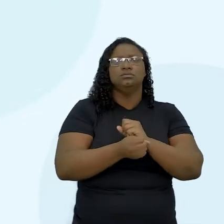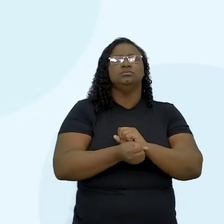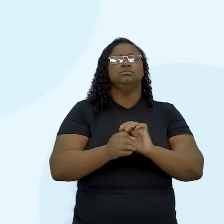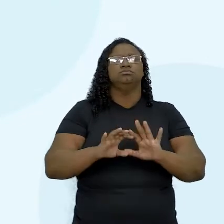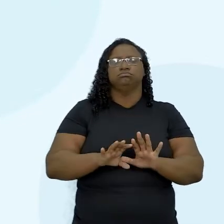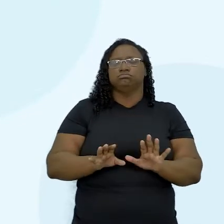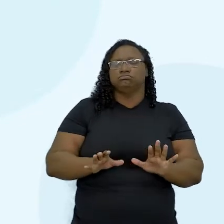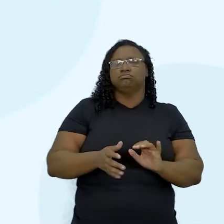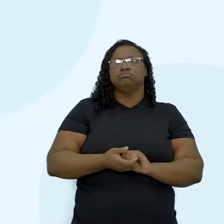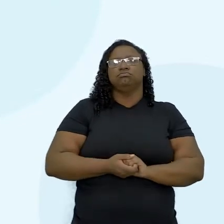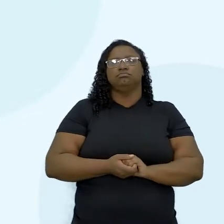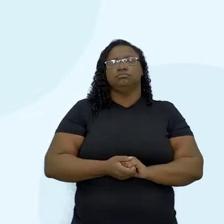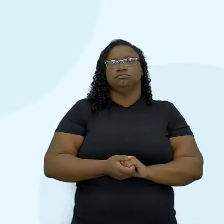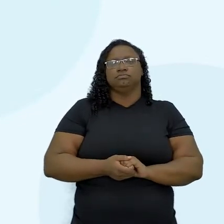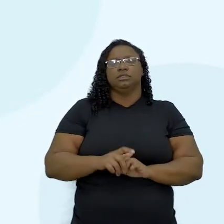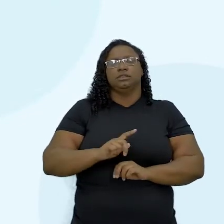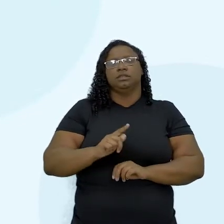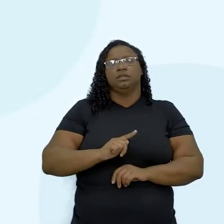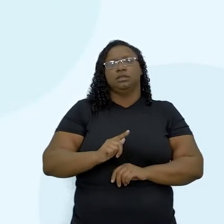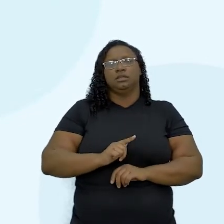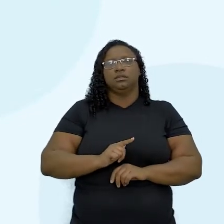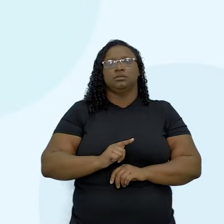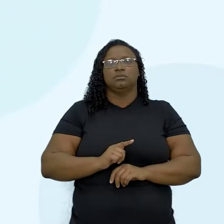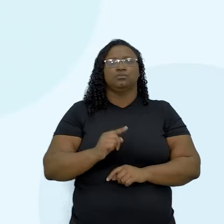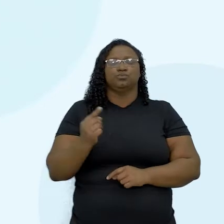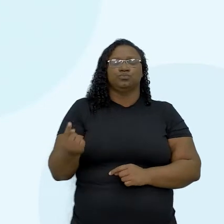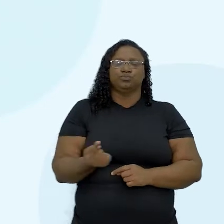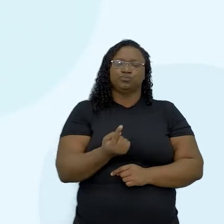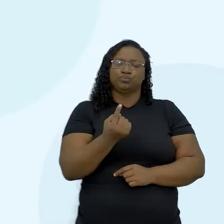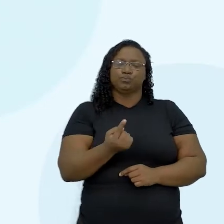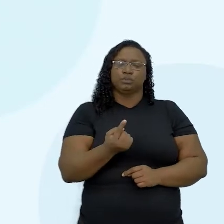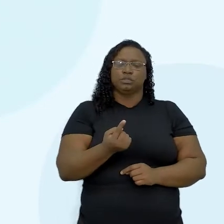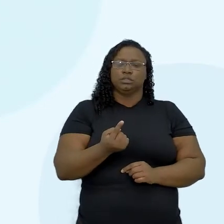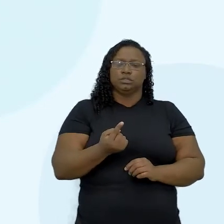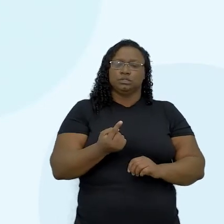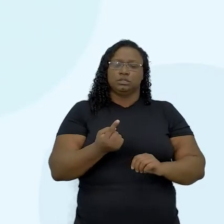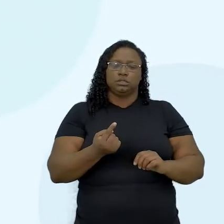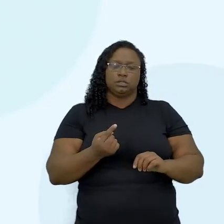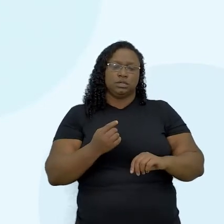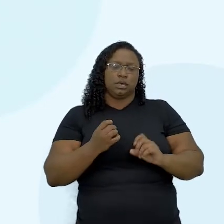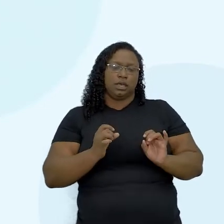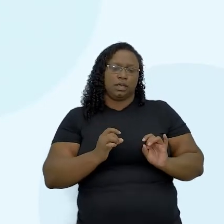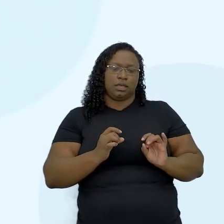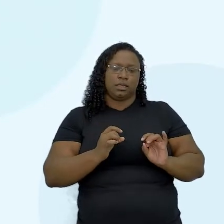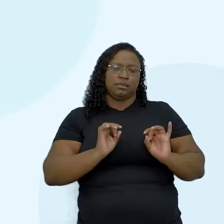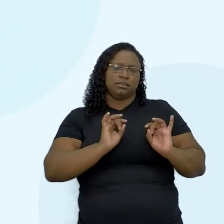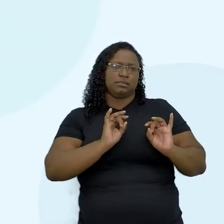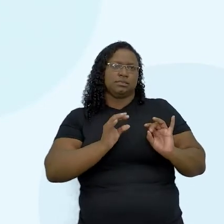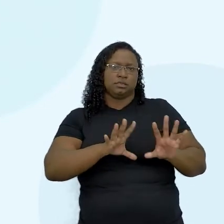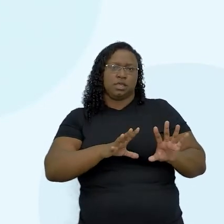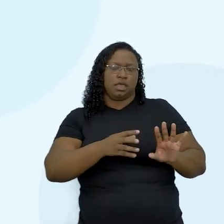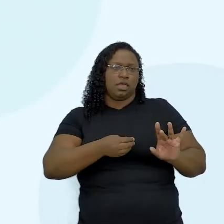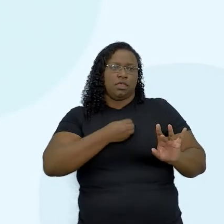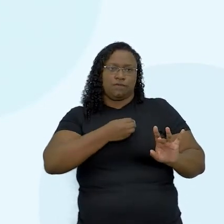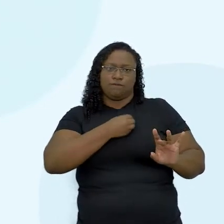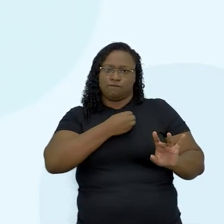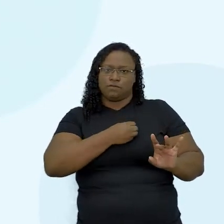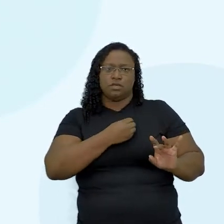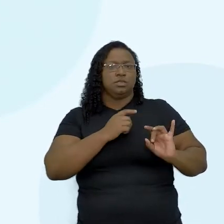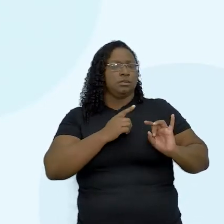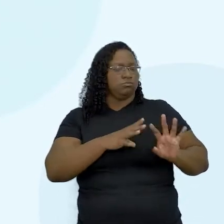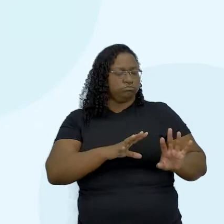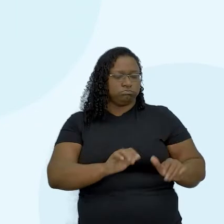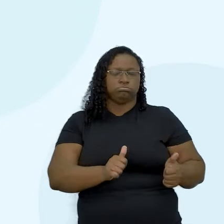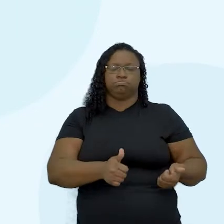elemento nessa transição entre o deixar viver e o fazer morrer, e o seu oposto moderno,